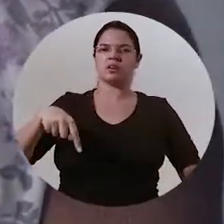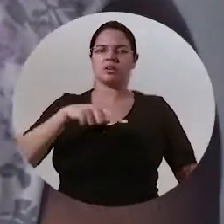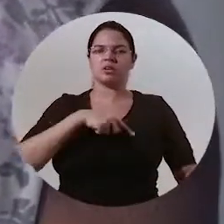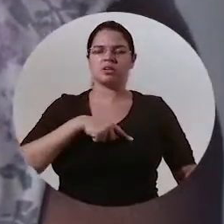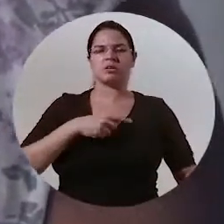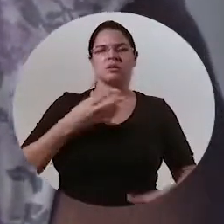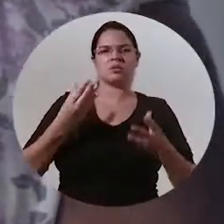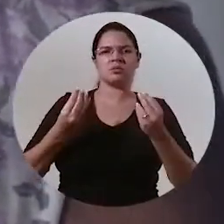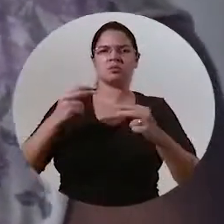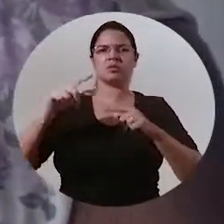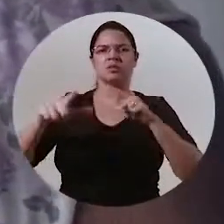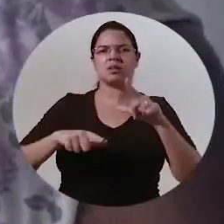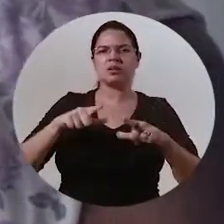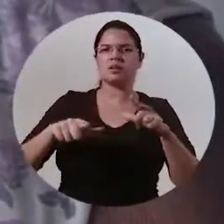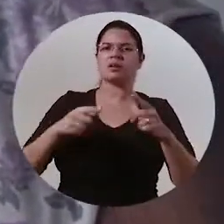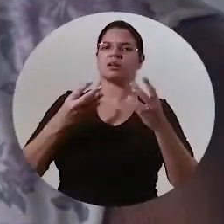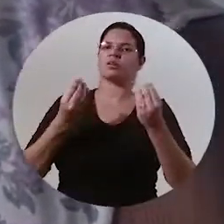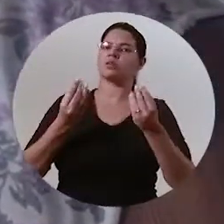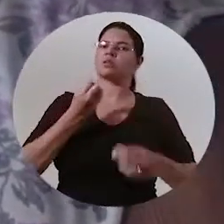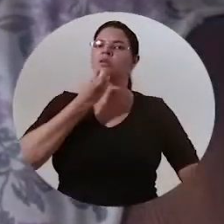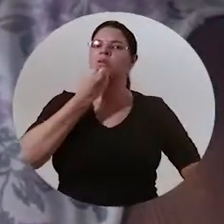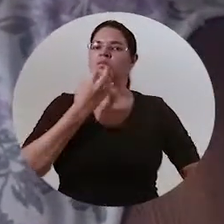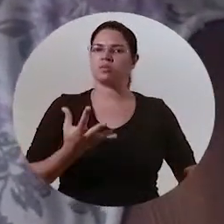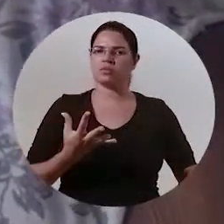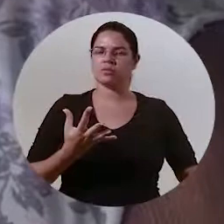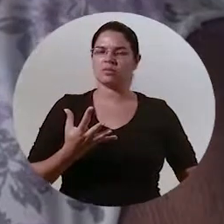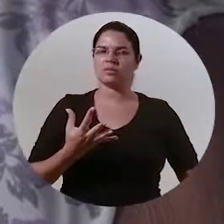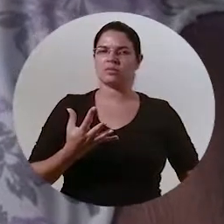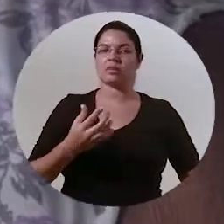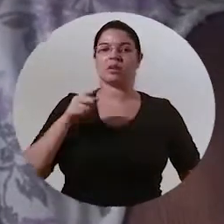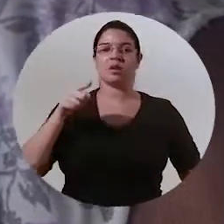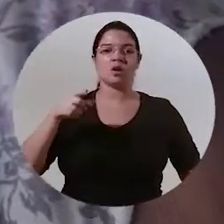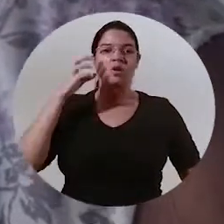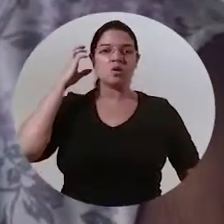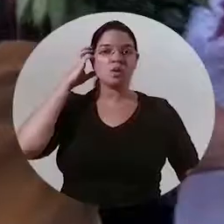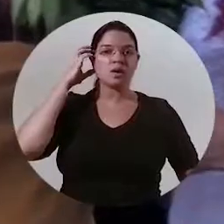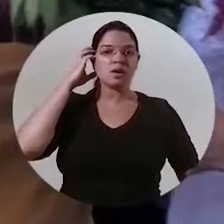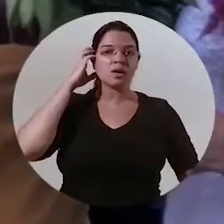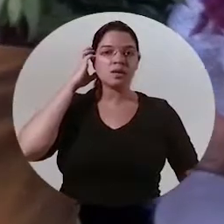bom ver o Rio Cuiabá limpo